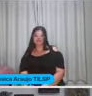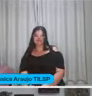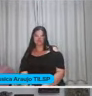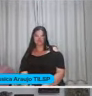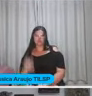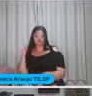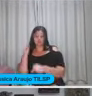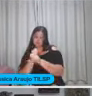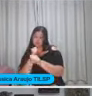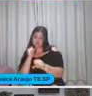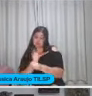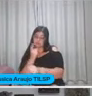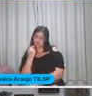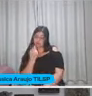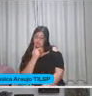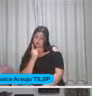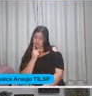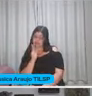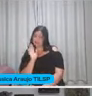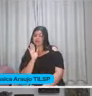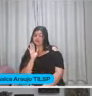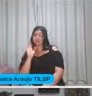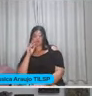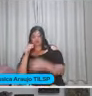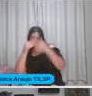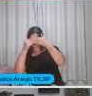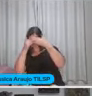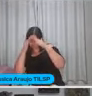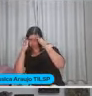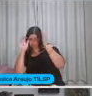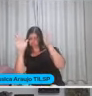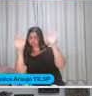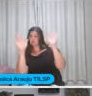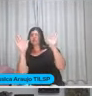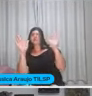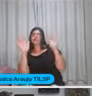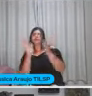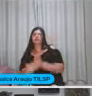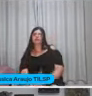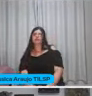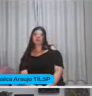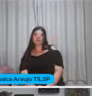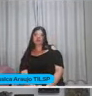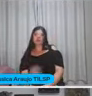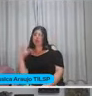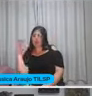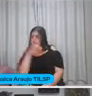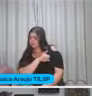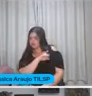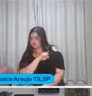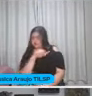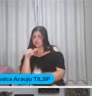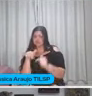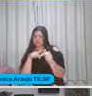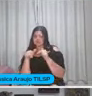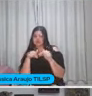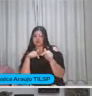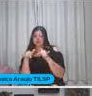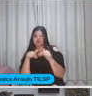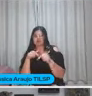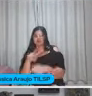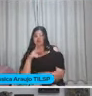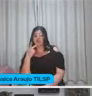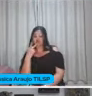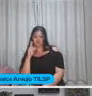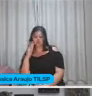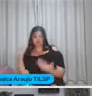construção Para que depois Aquilo, né? Se amplie A gente não deve chegar Pela pressa De trabalhar Porque eu vejo Hoje